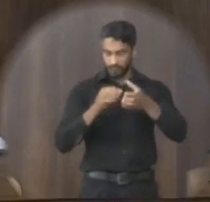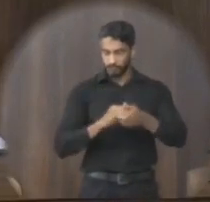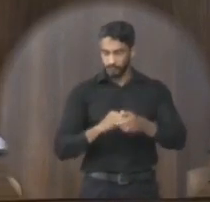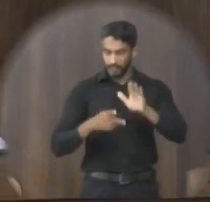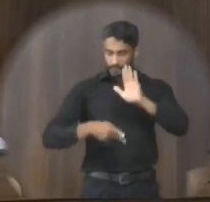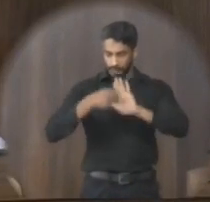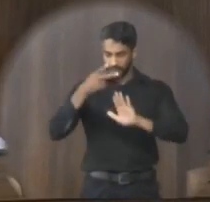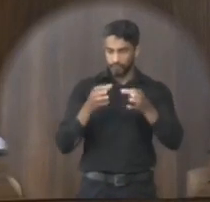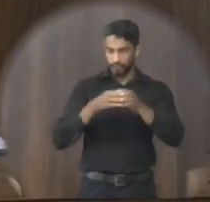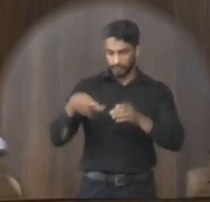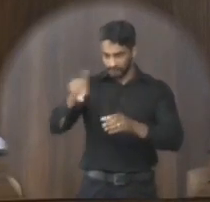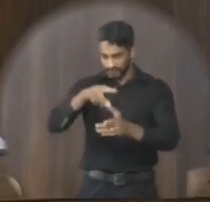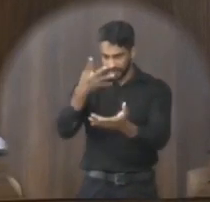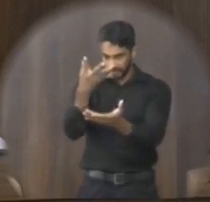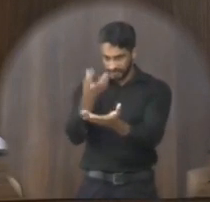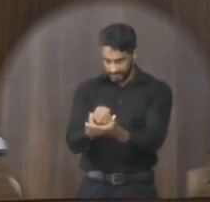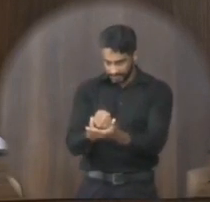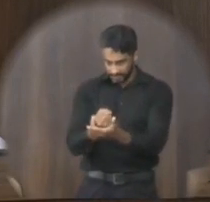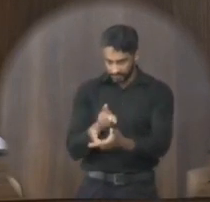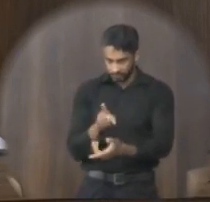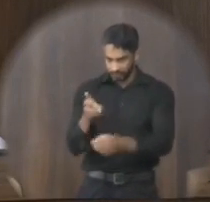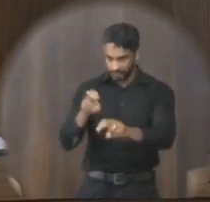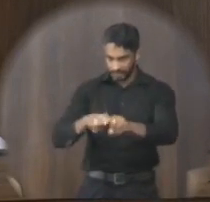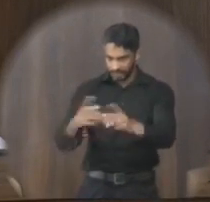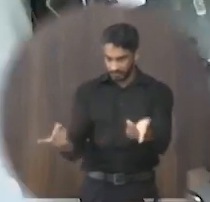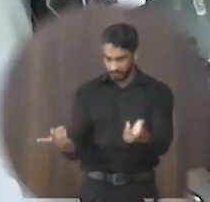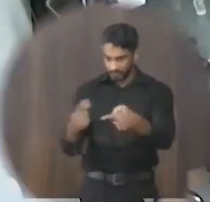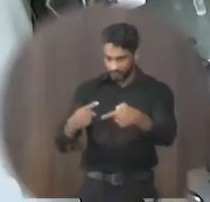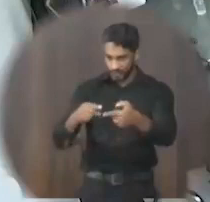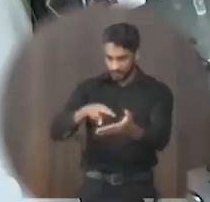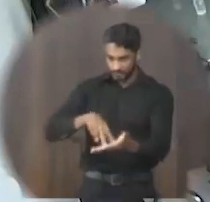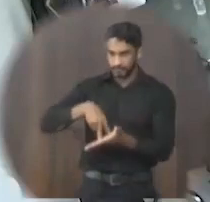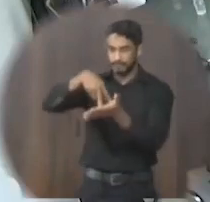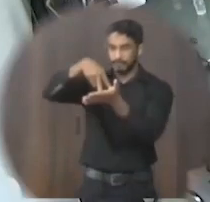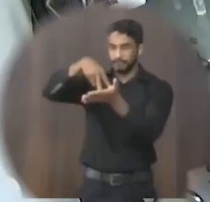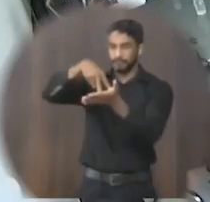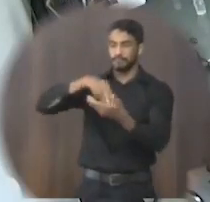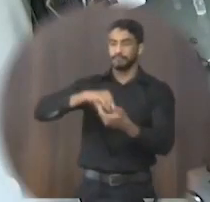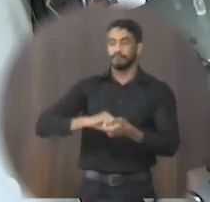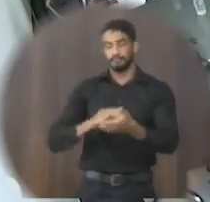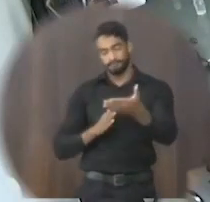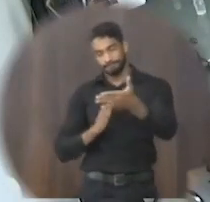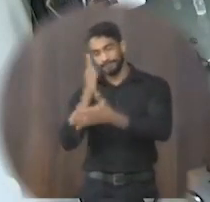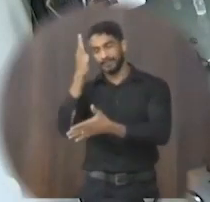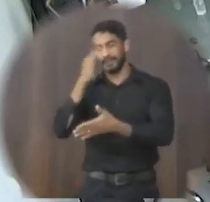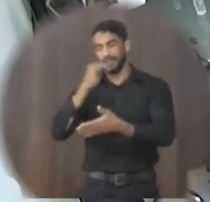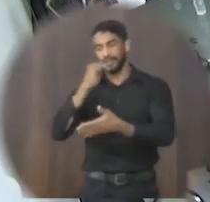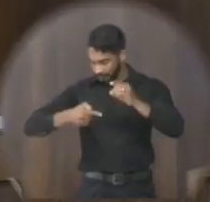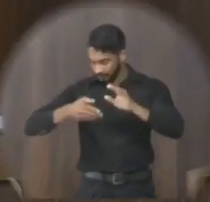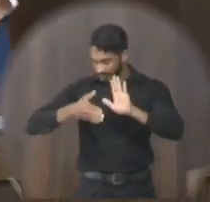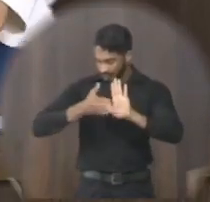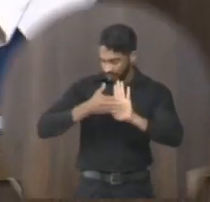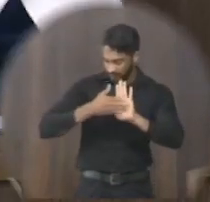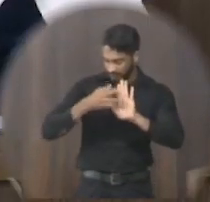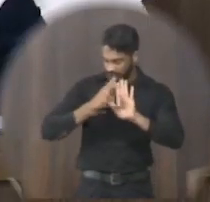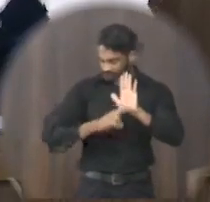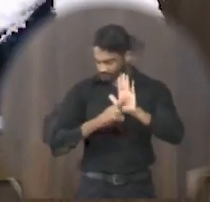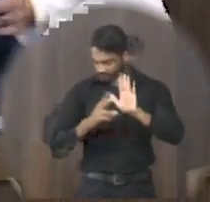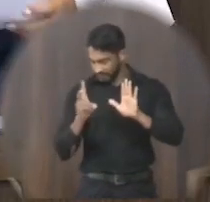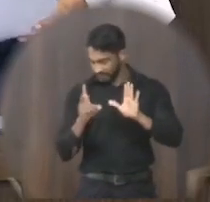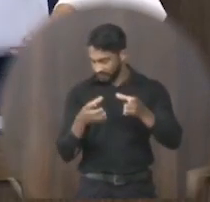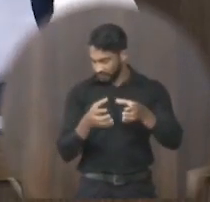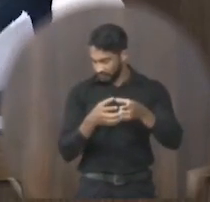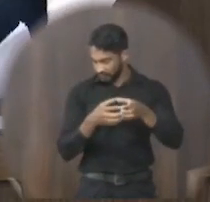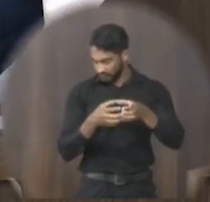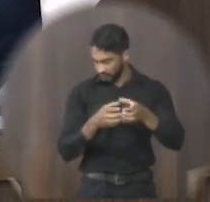Projeto de resolução 09-2021 permanece sentado, os contrários que se levantem. Aprovado. No segundo turno,